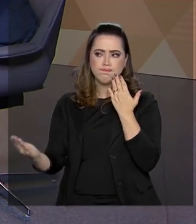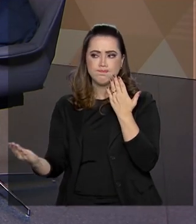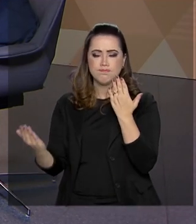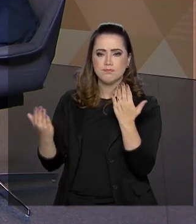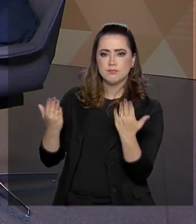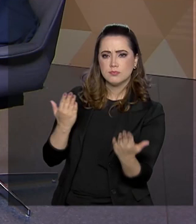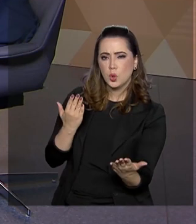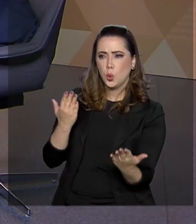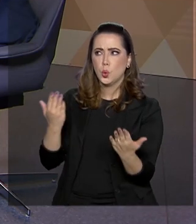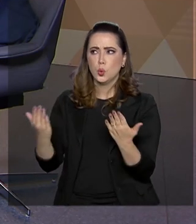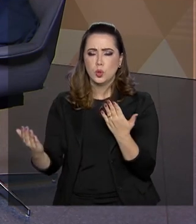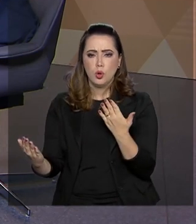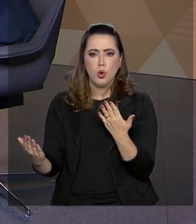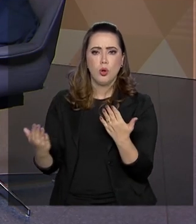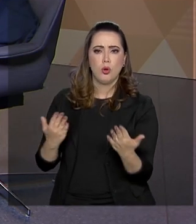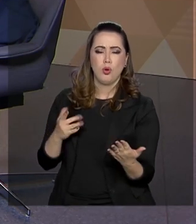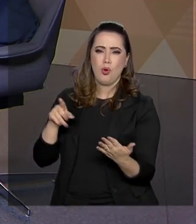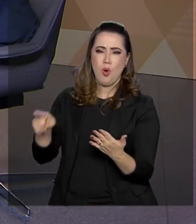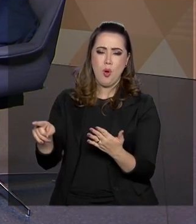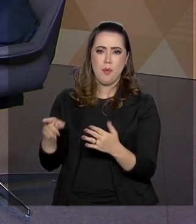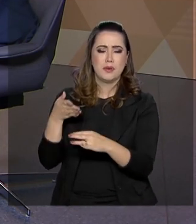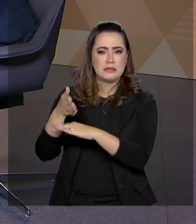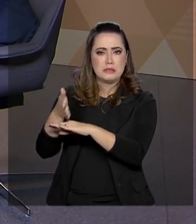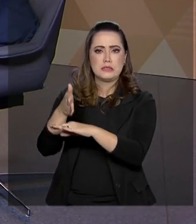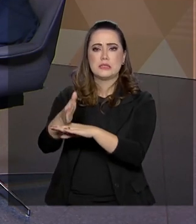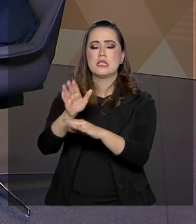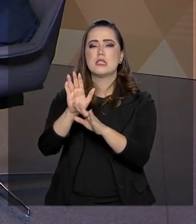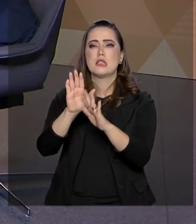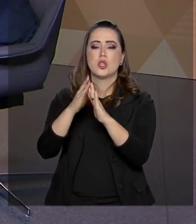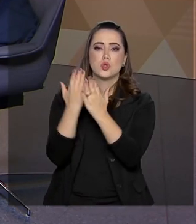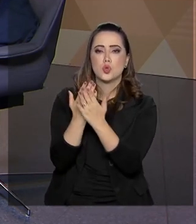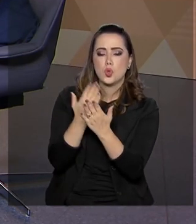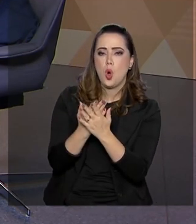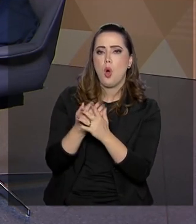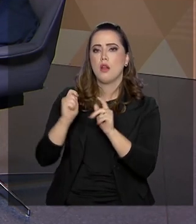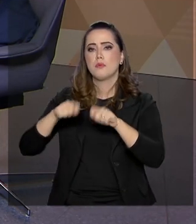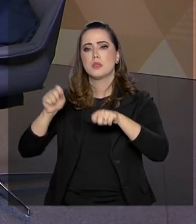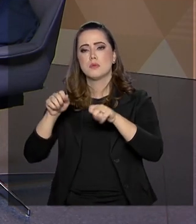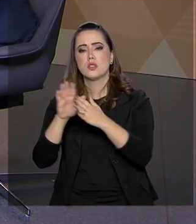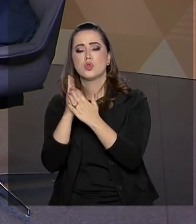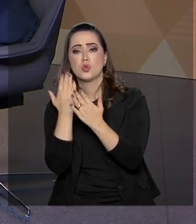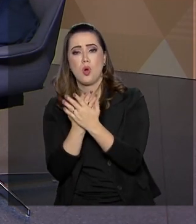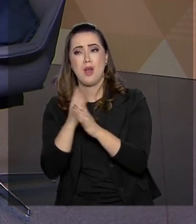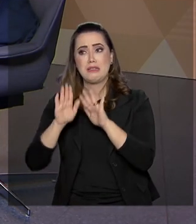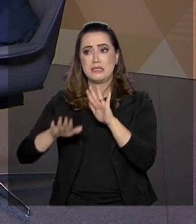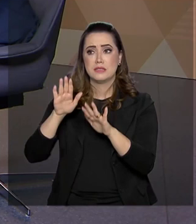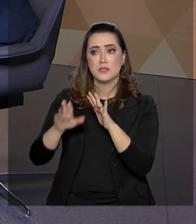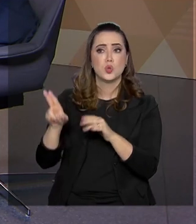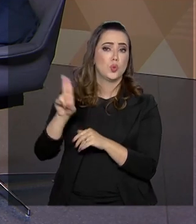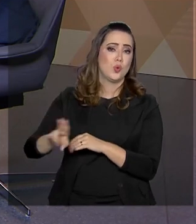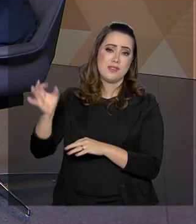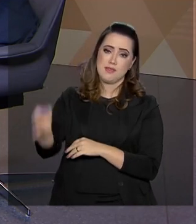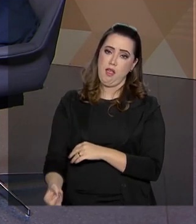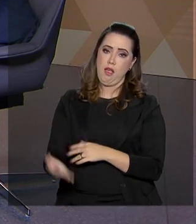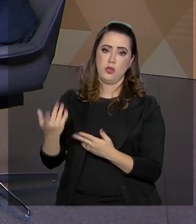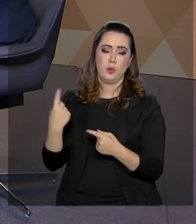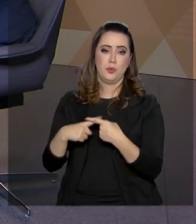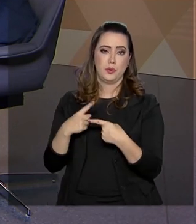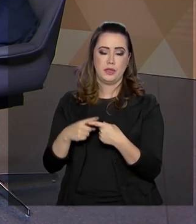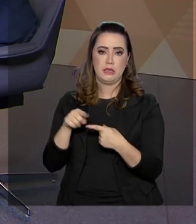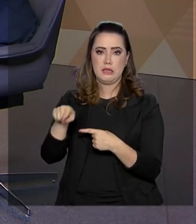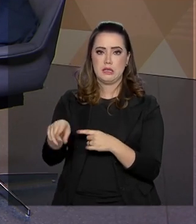ricos em estados pobres, a estrutura de acesso às escolas, a possibilidade de escolas que estão subutilizadas, porque